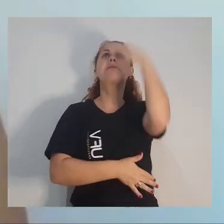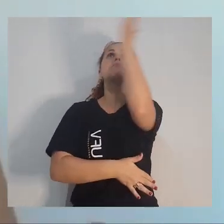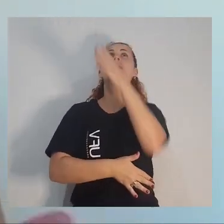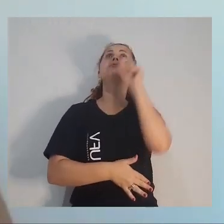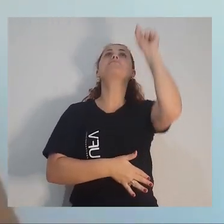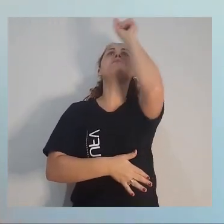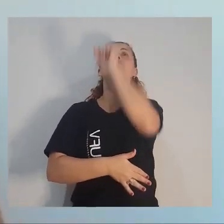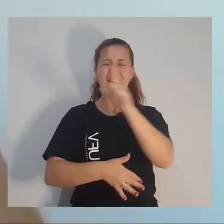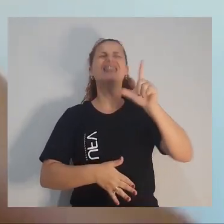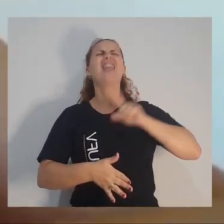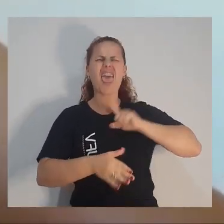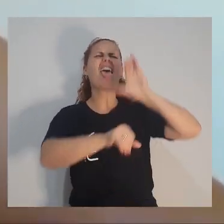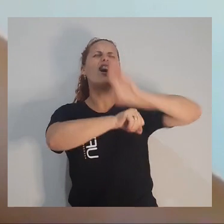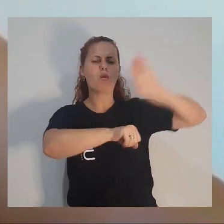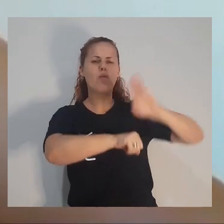bioquímica.